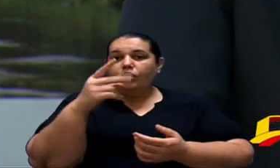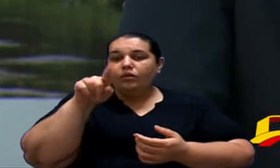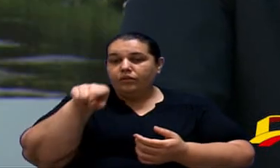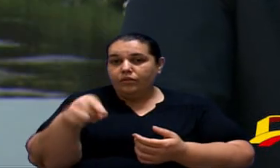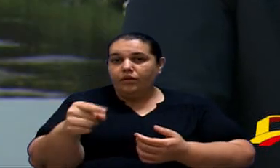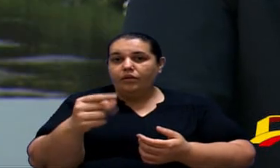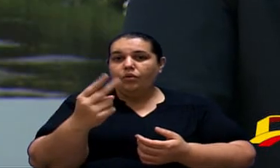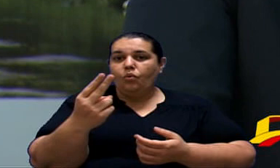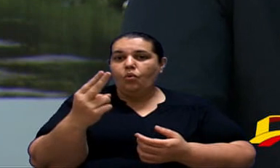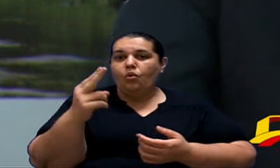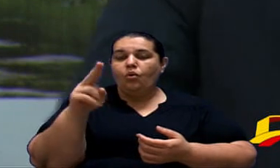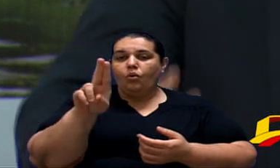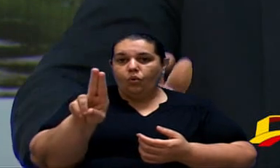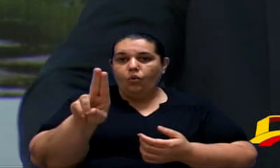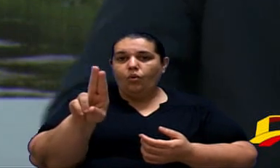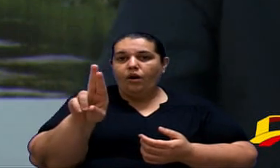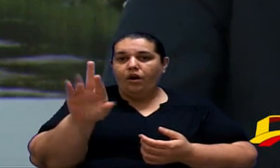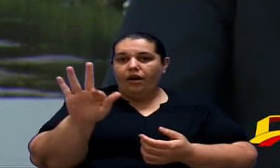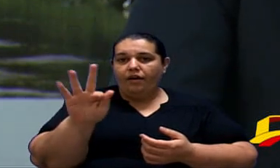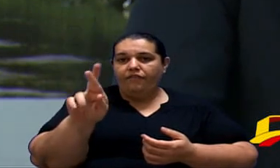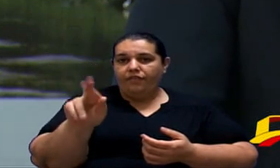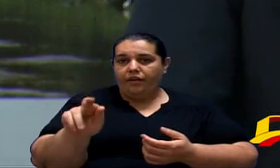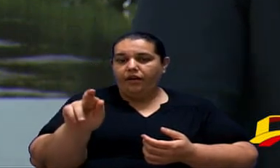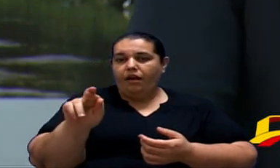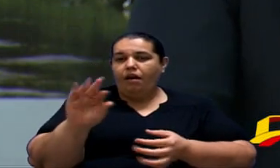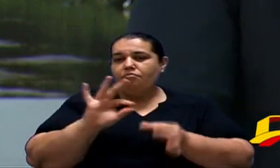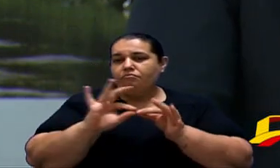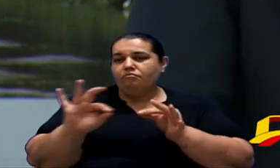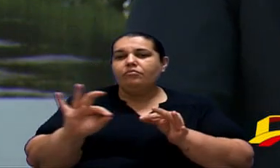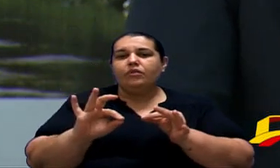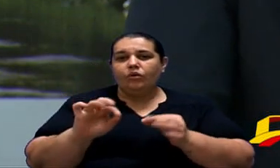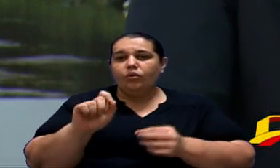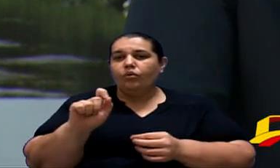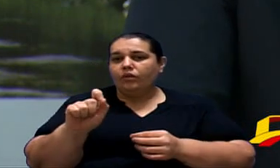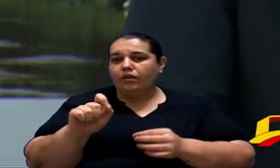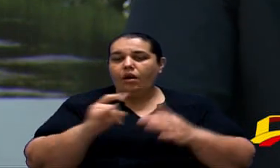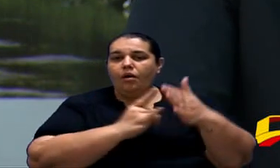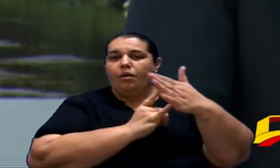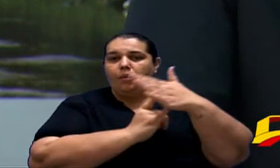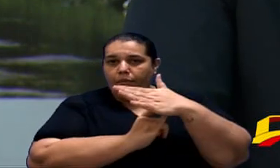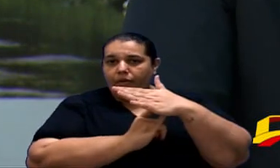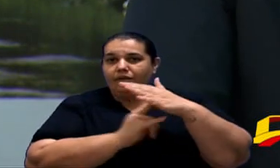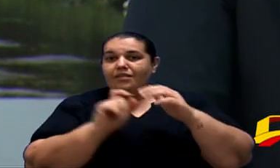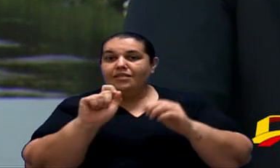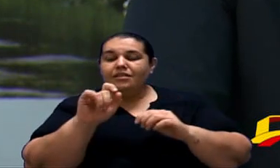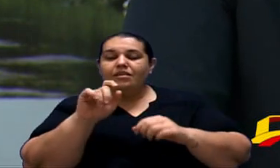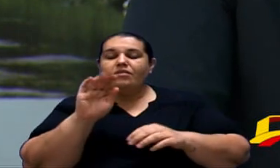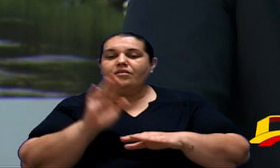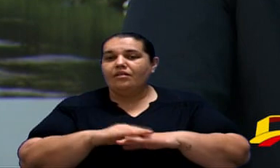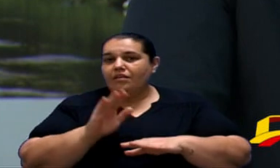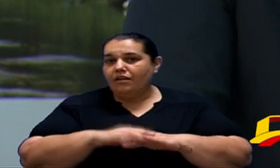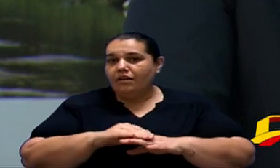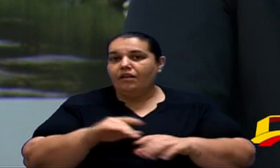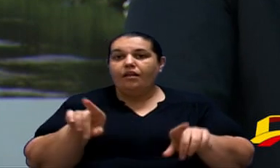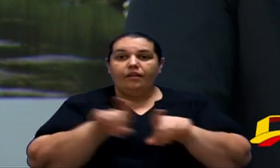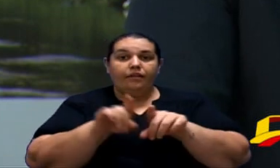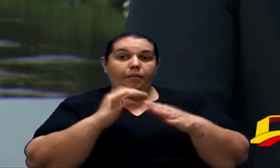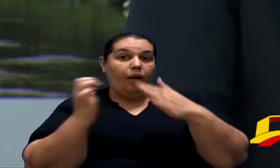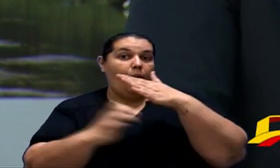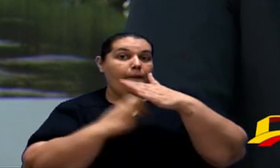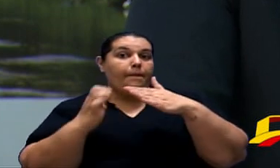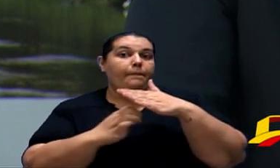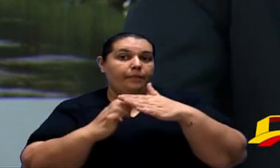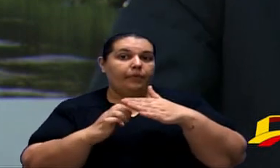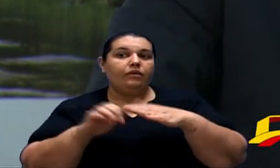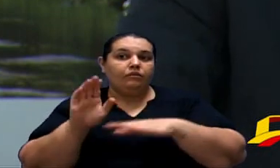UFR, que é uma unidade de medida que eles usam, ao posto de combustível em frator e ao distribuidor a qual o posto estiver